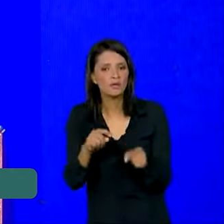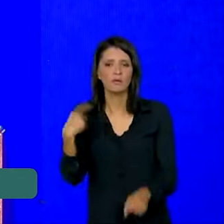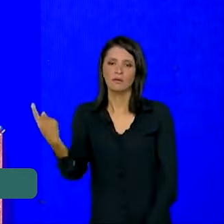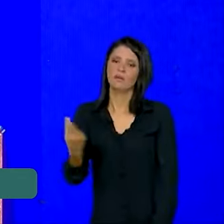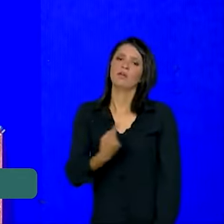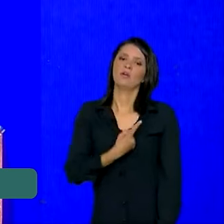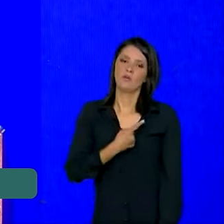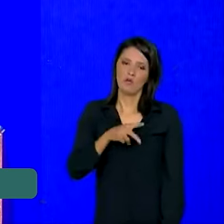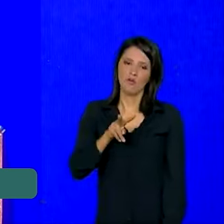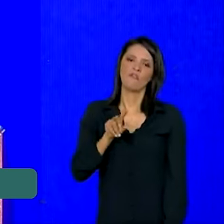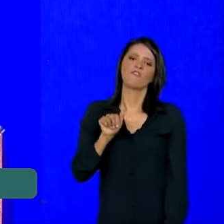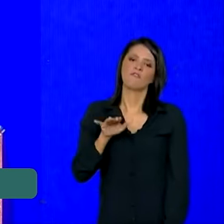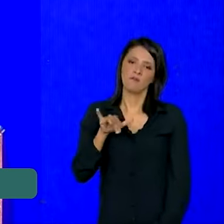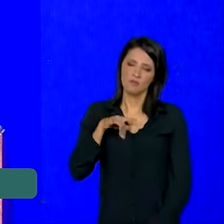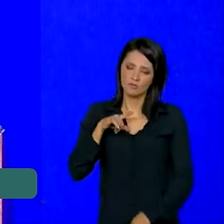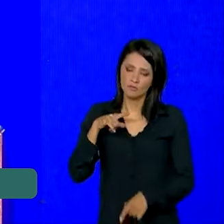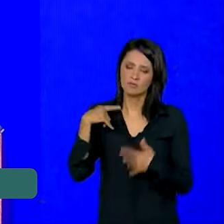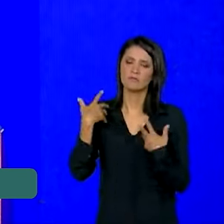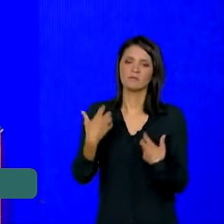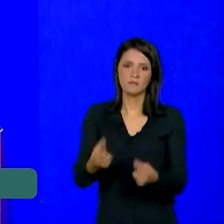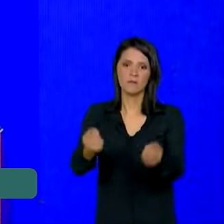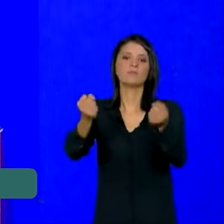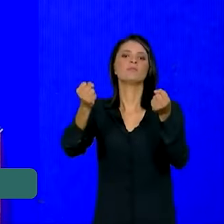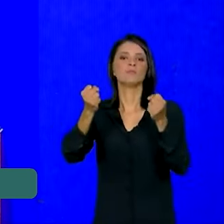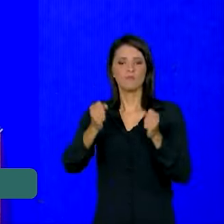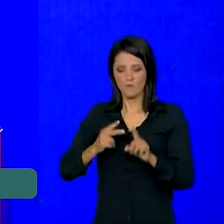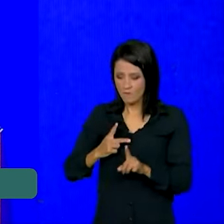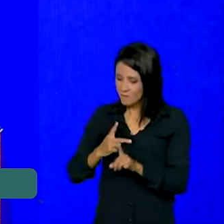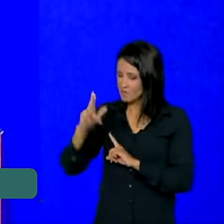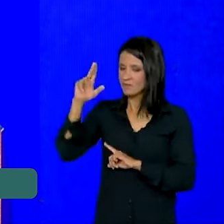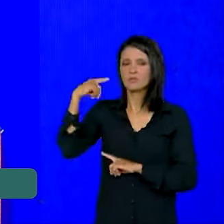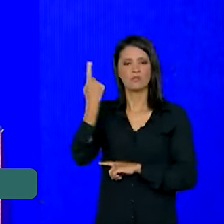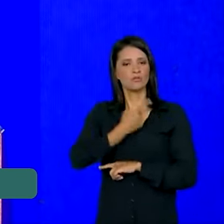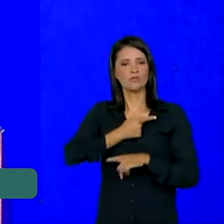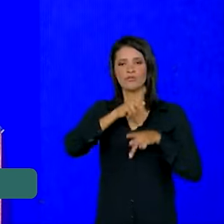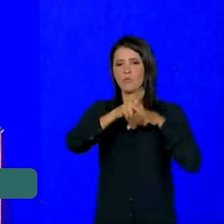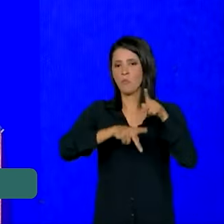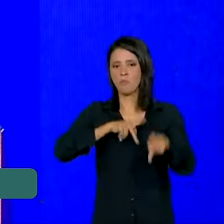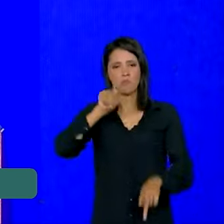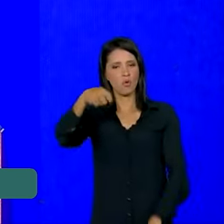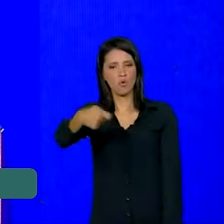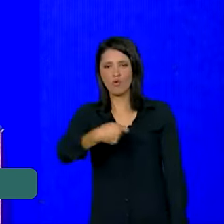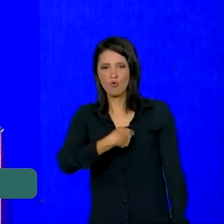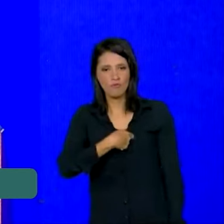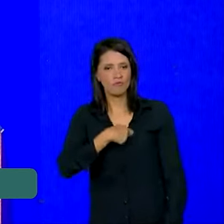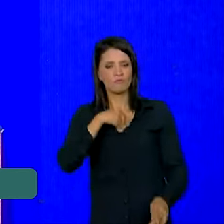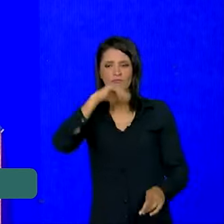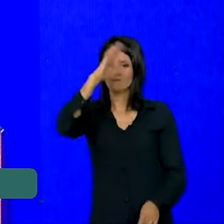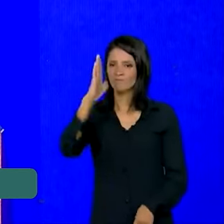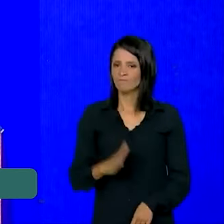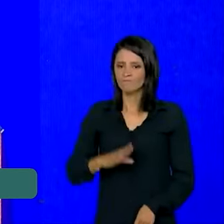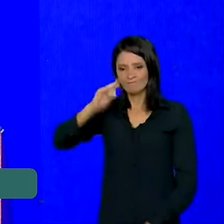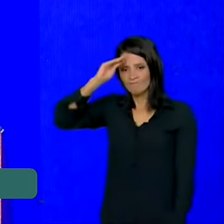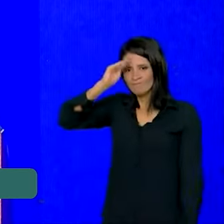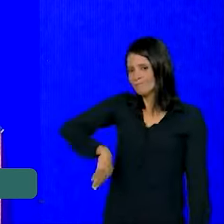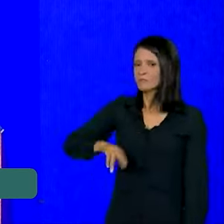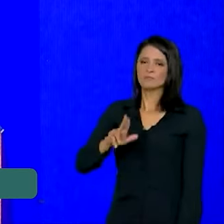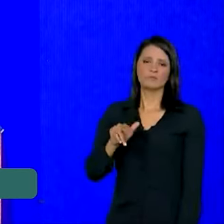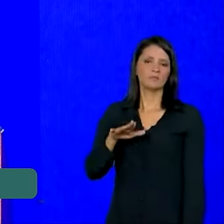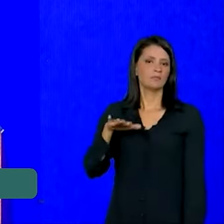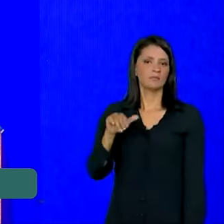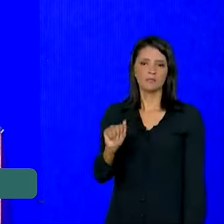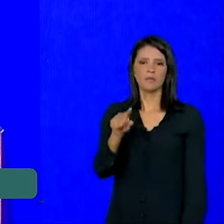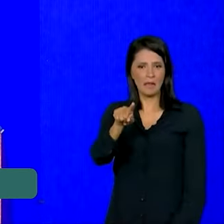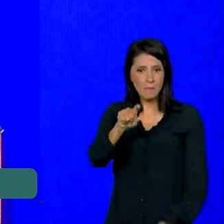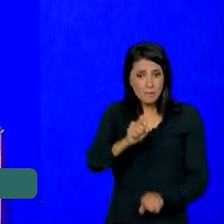vamos vencer, porque nós somos um povo, nós somos brasileiros e não desistimos nunca e não há